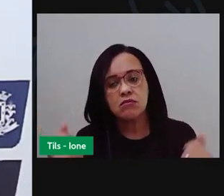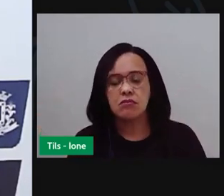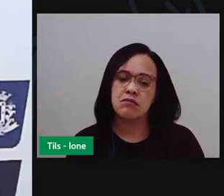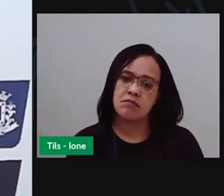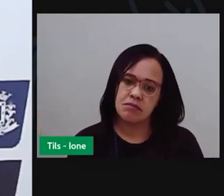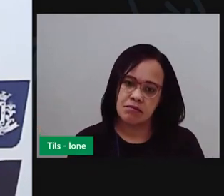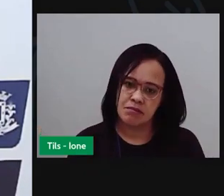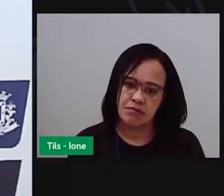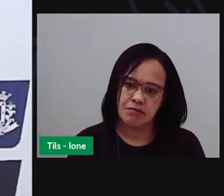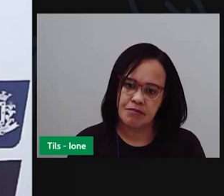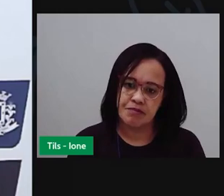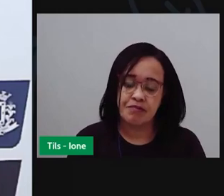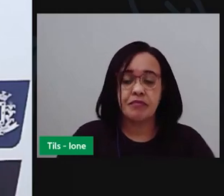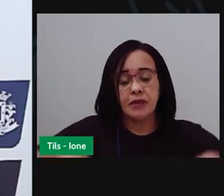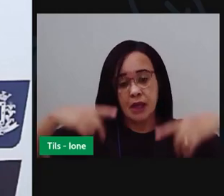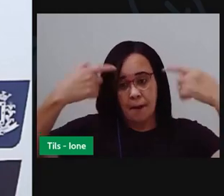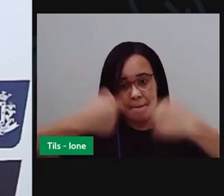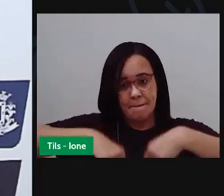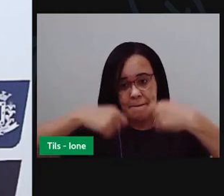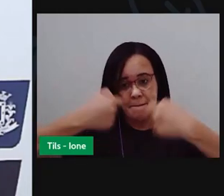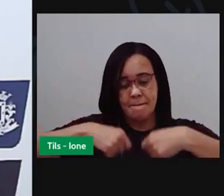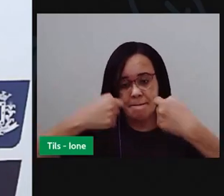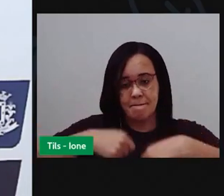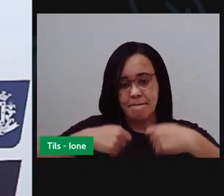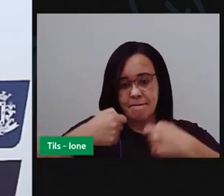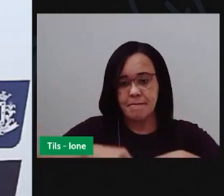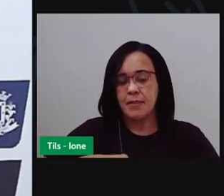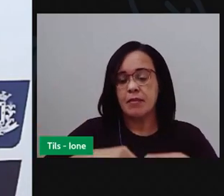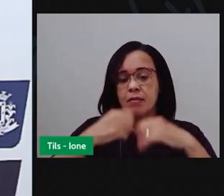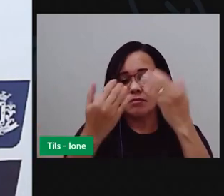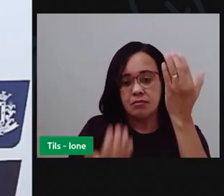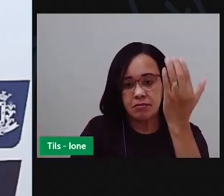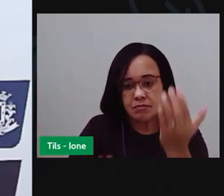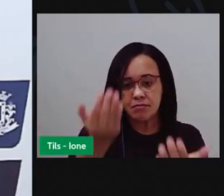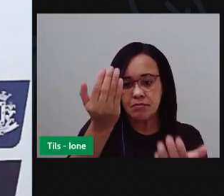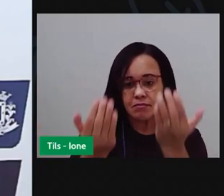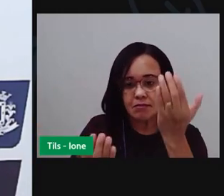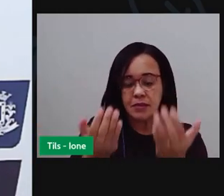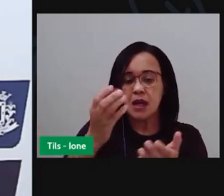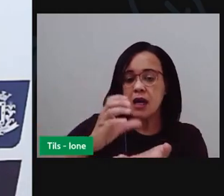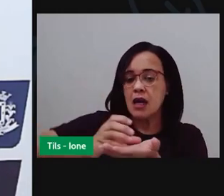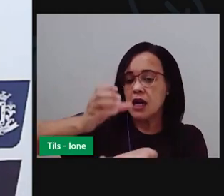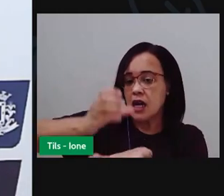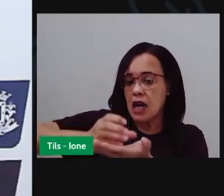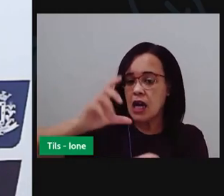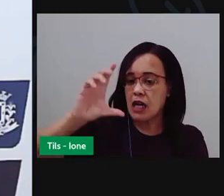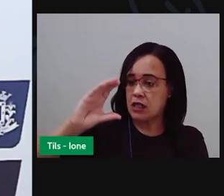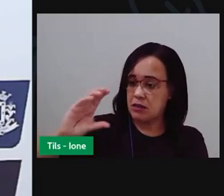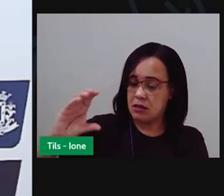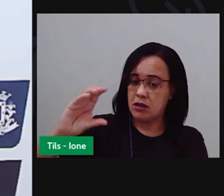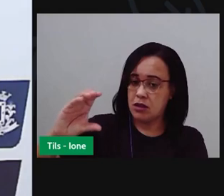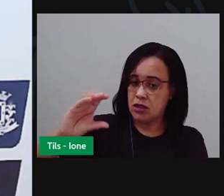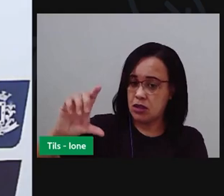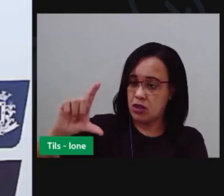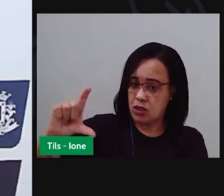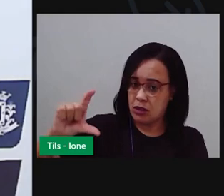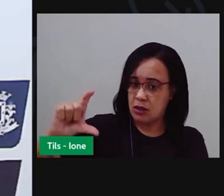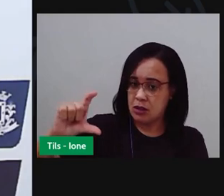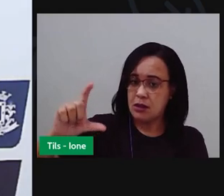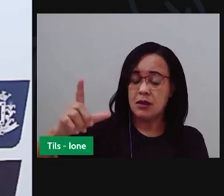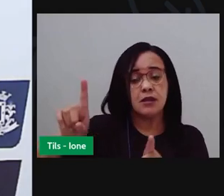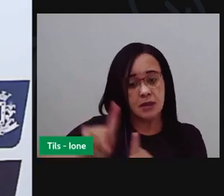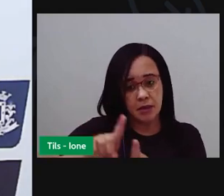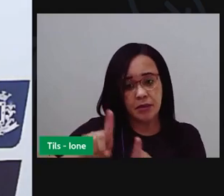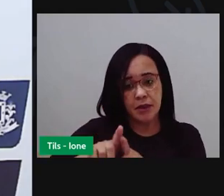a mesma massa que tá sendo medida com a chica. só que tem uma diferença,